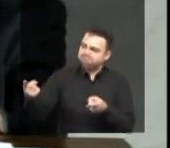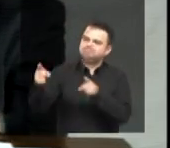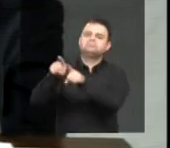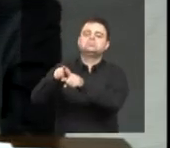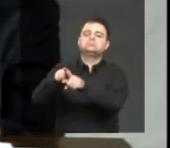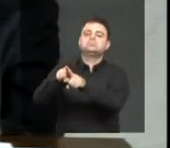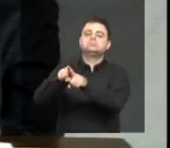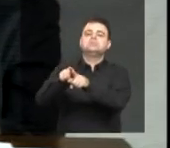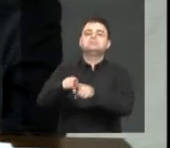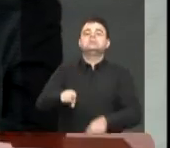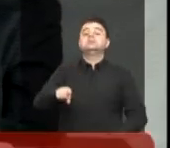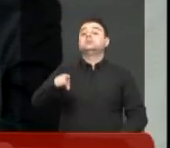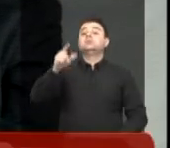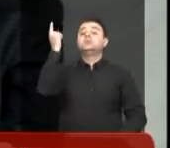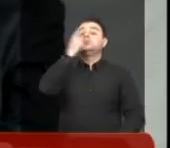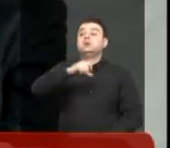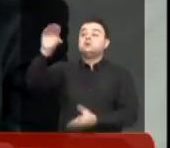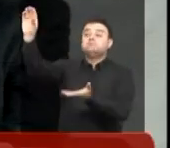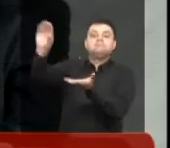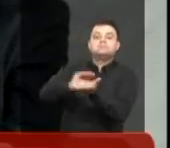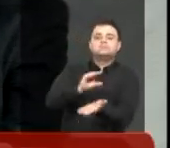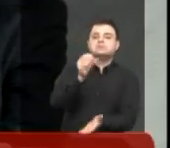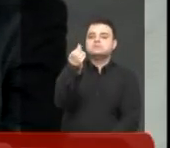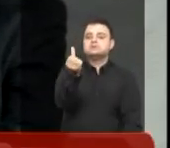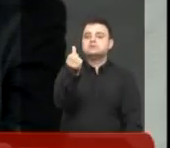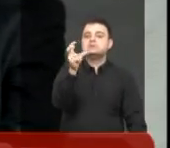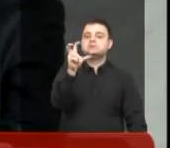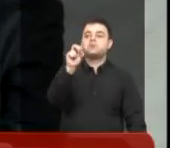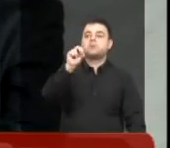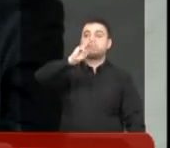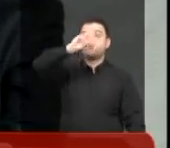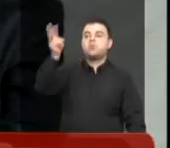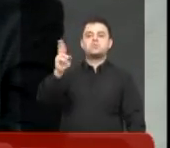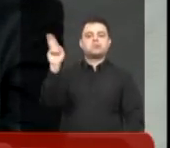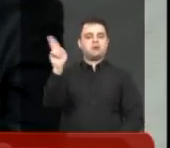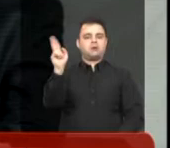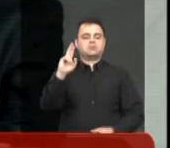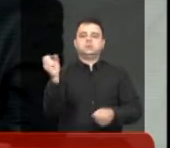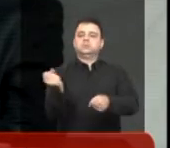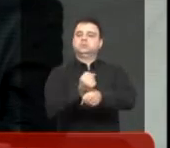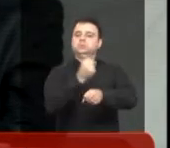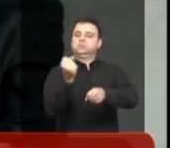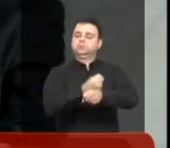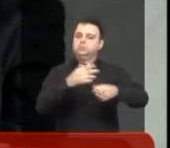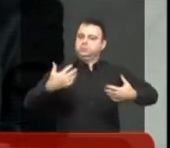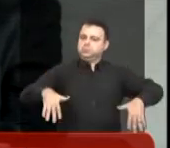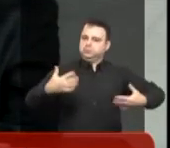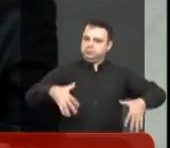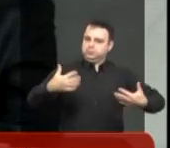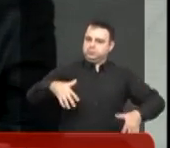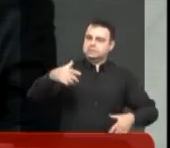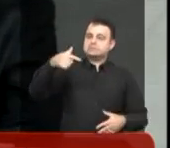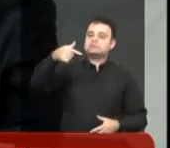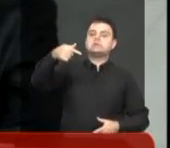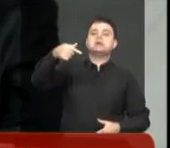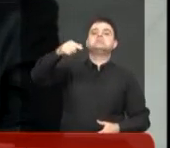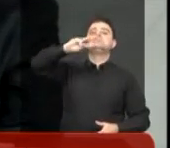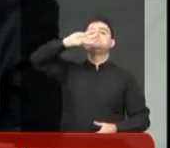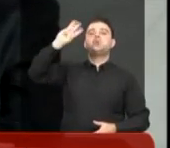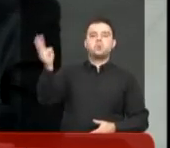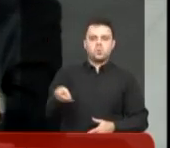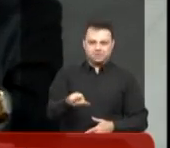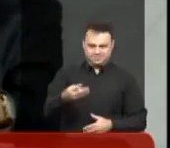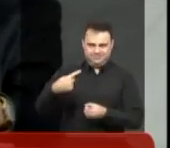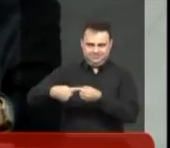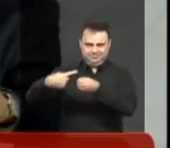intermediamos a liberação de 750 mil reais para a construção da Casa Afro aqui em Rio Preto. Foram mais de 7 milhões de reais